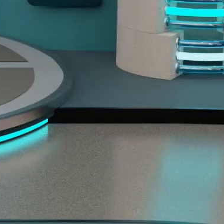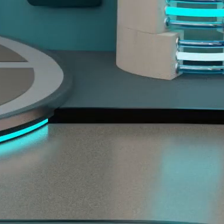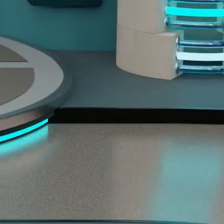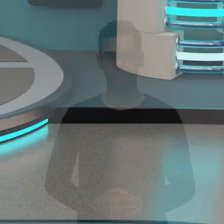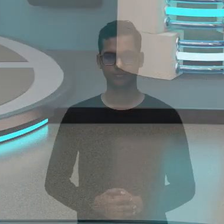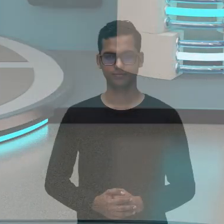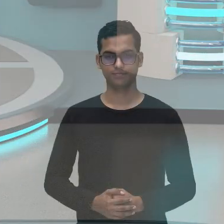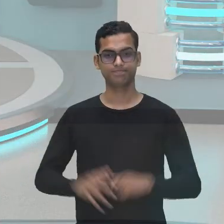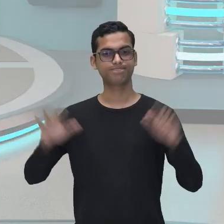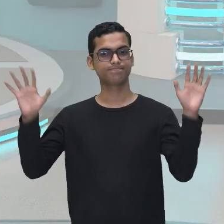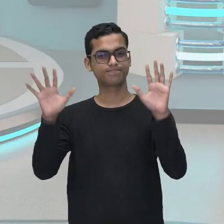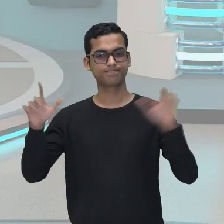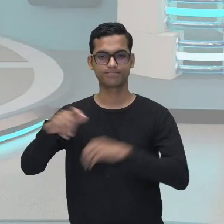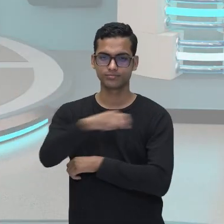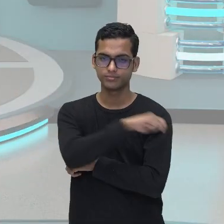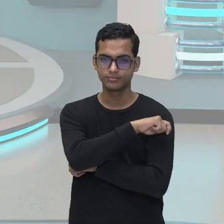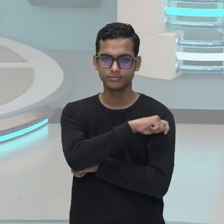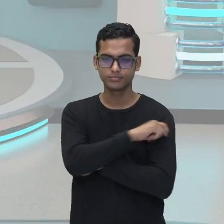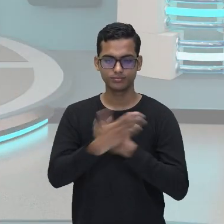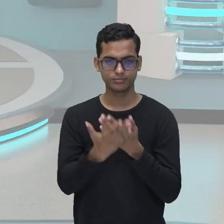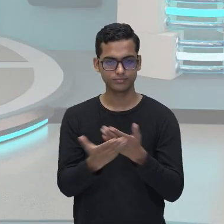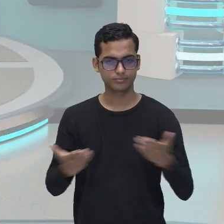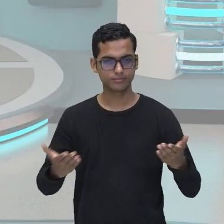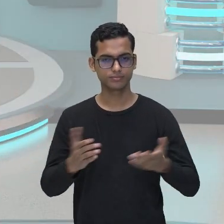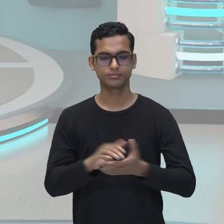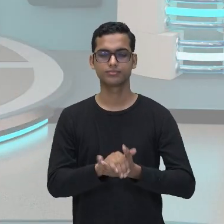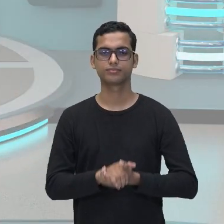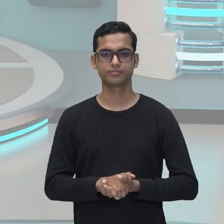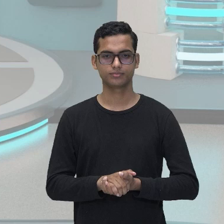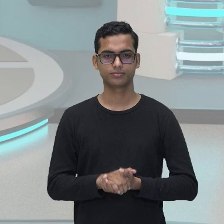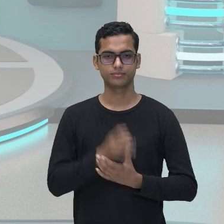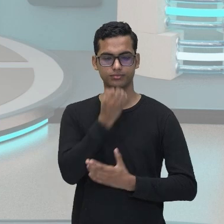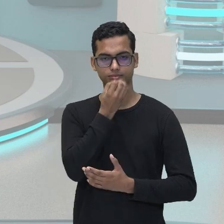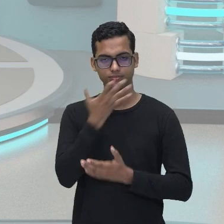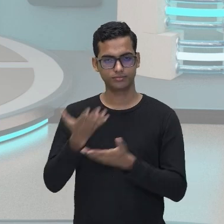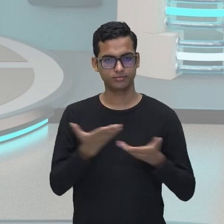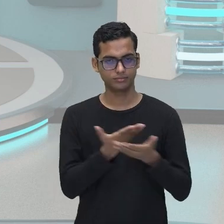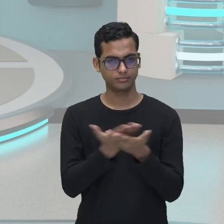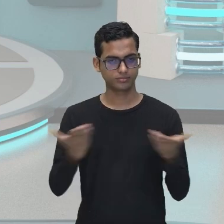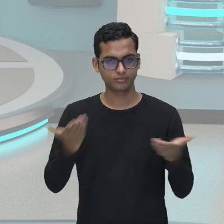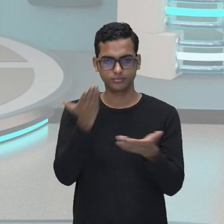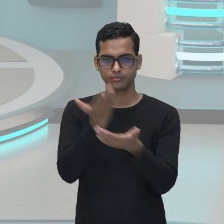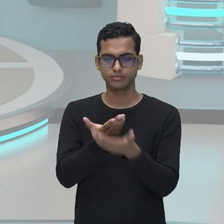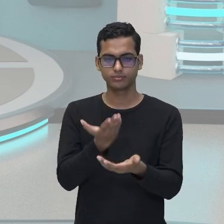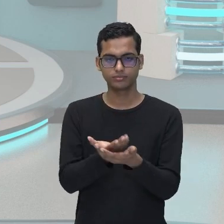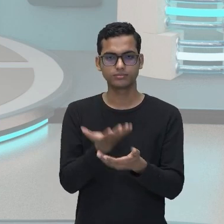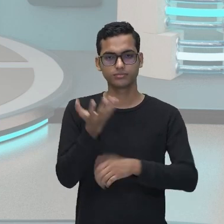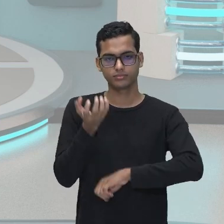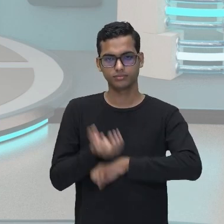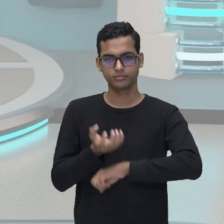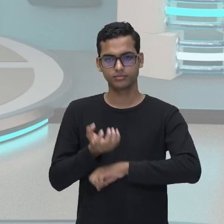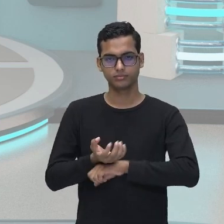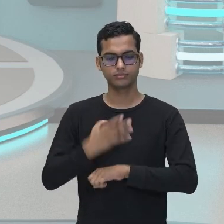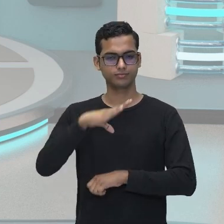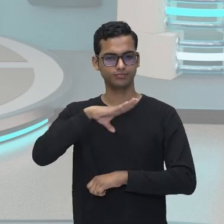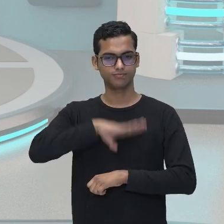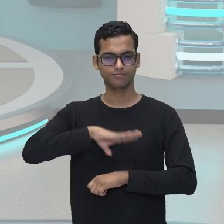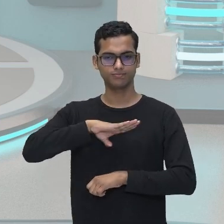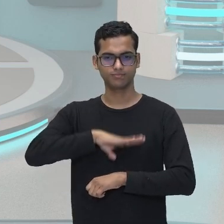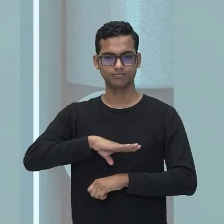Olá, queridos alunos! Sejam todos bem-vindos a mais uma aula de língua